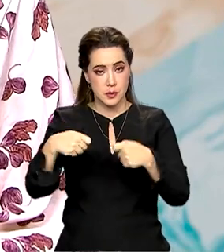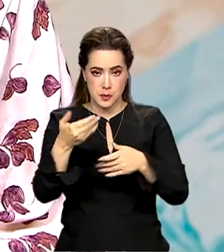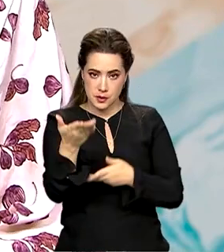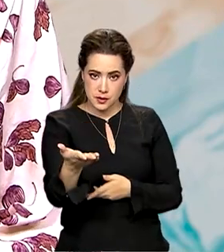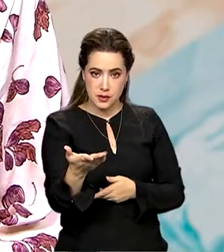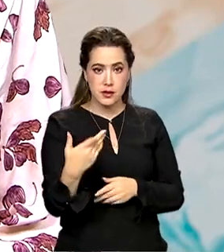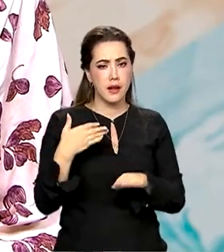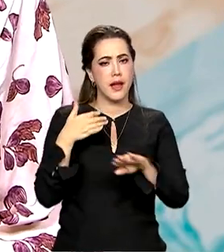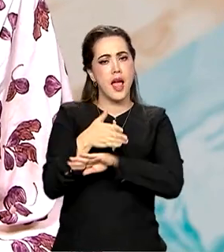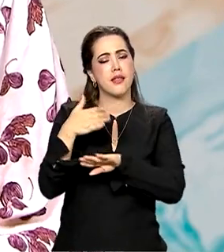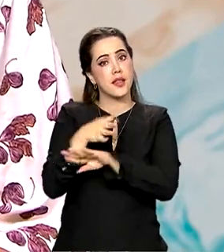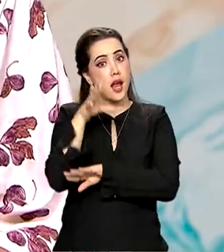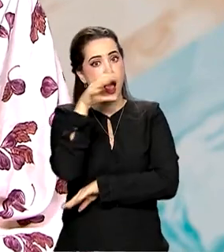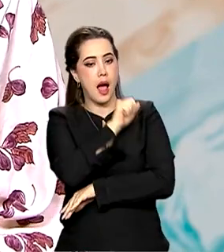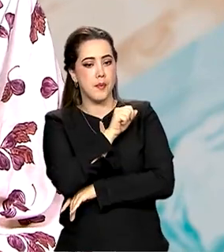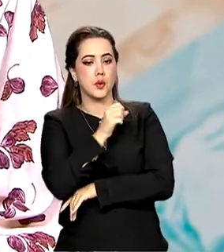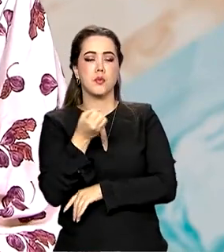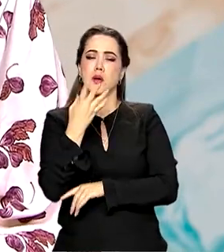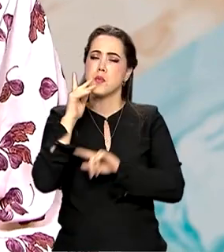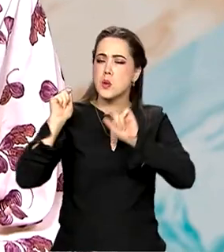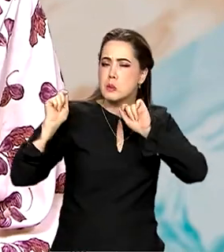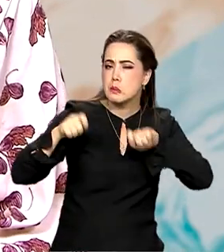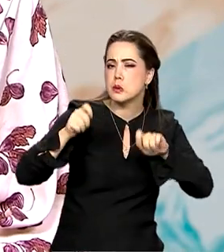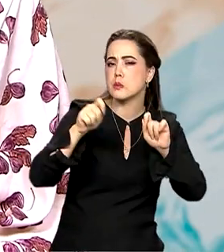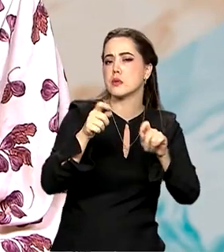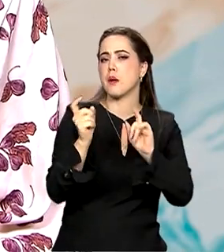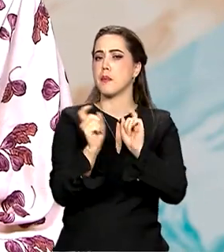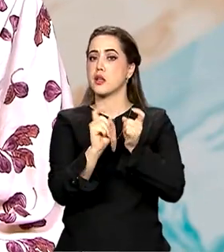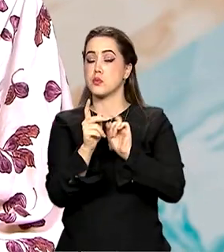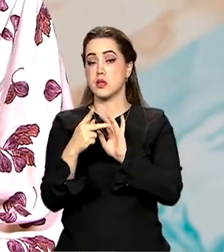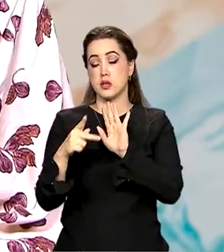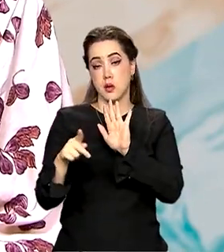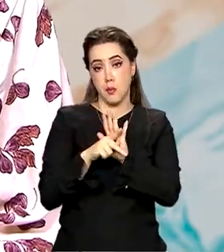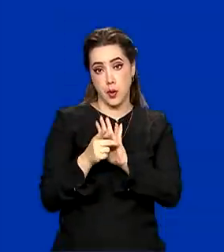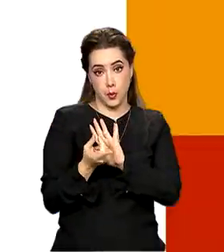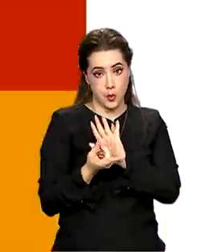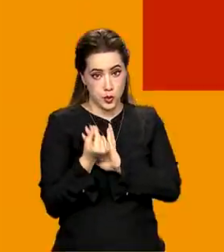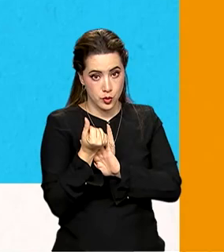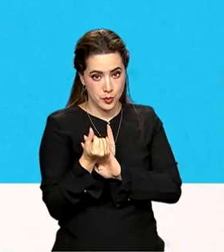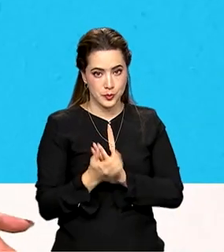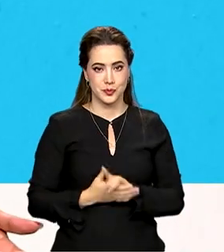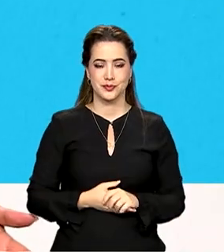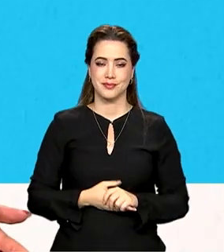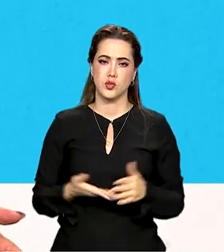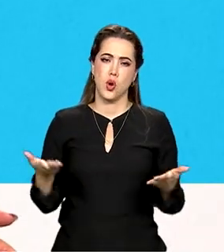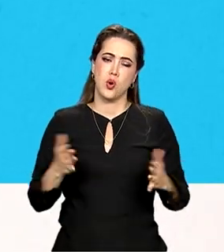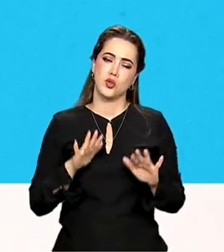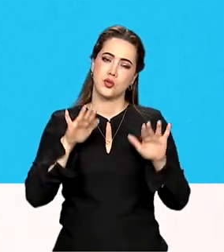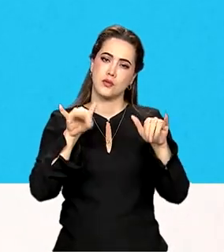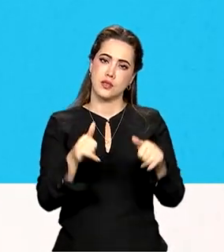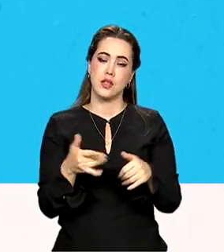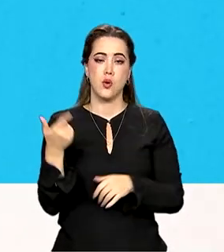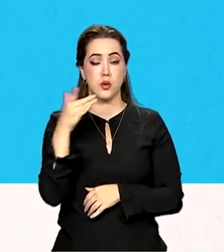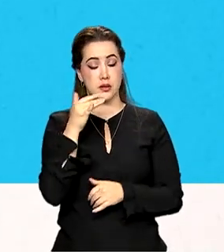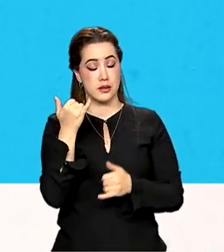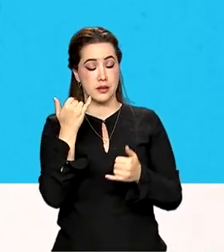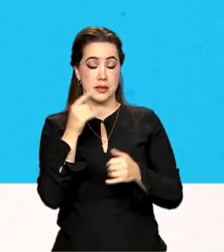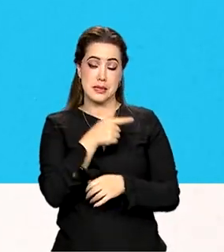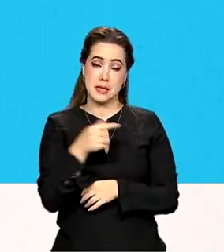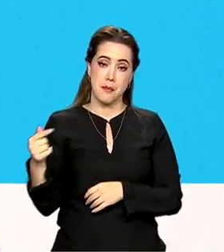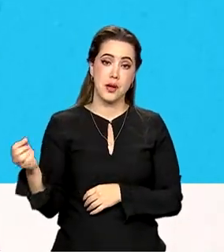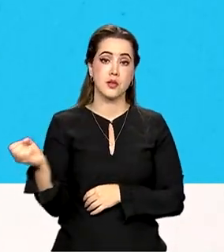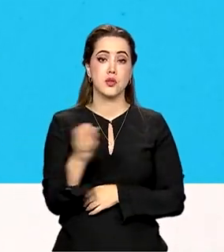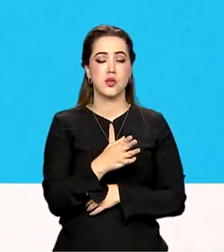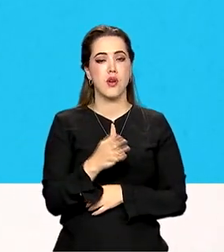e se inscreve para garantir boas ferramentas para gerir suas finanças. Por hoje é isso, mas semana que vem eu volto